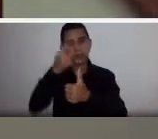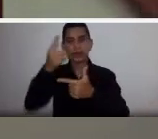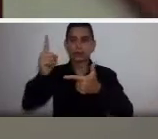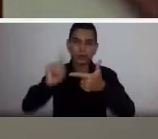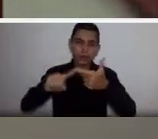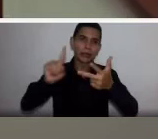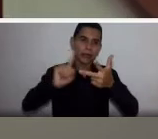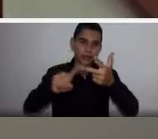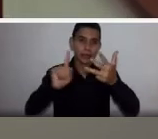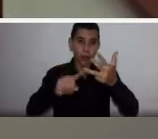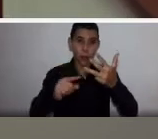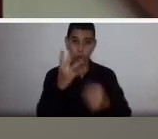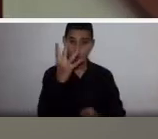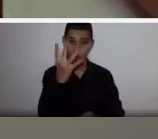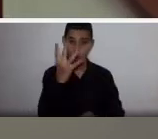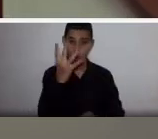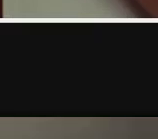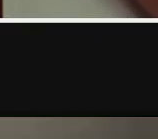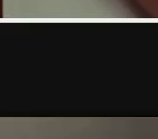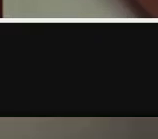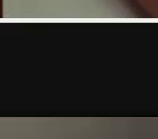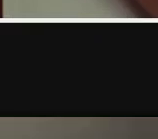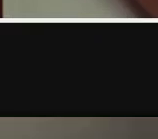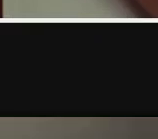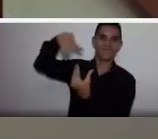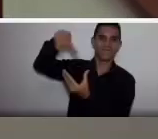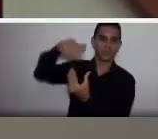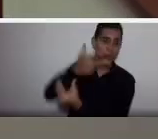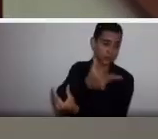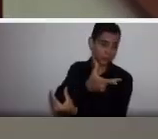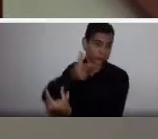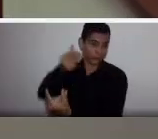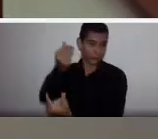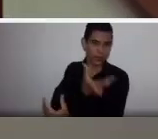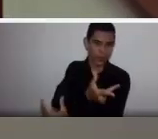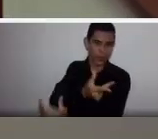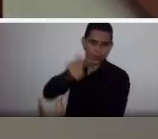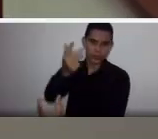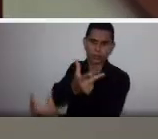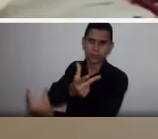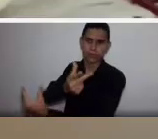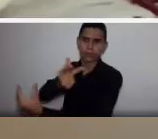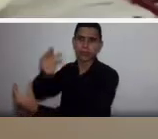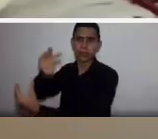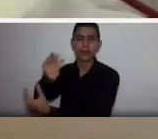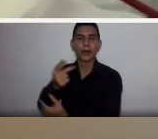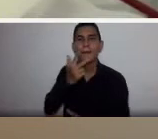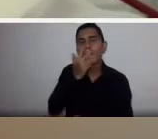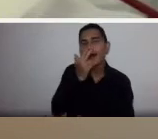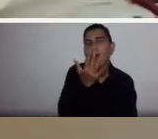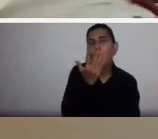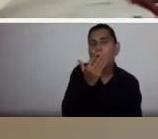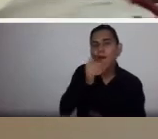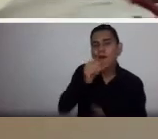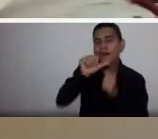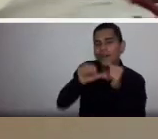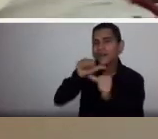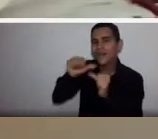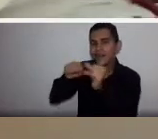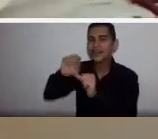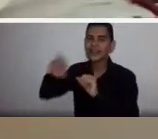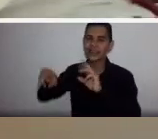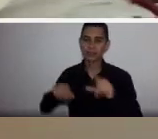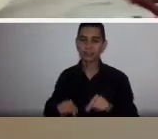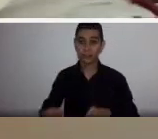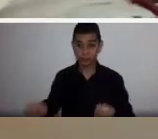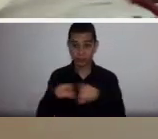bolsa, aqui a quarta bolsa retirada, sempre mais diluída em relação à primeira. De maneira que aqui está o sangue